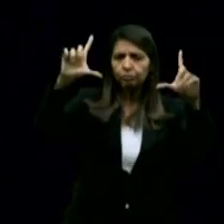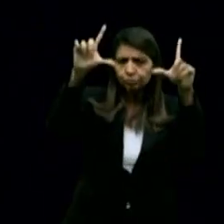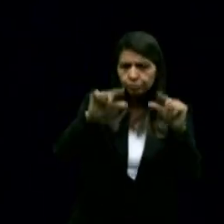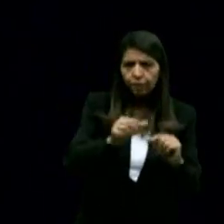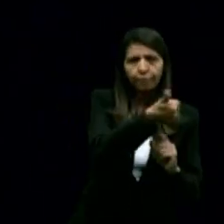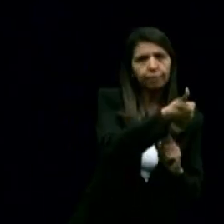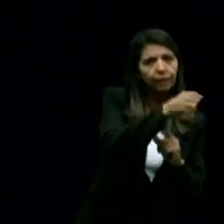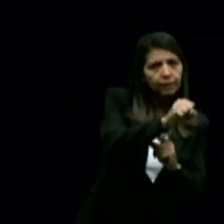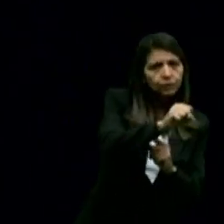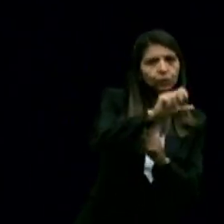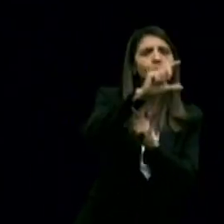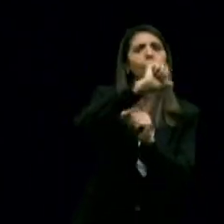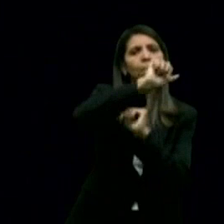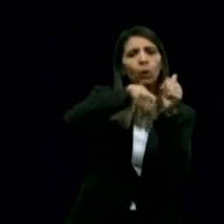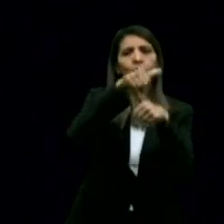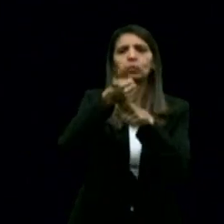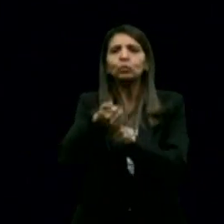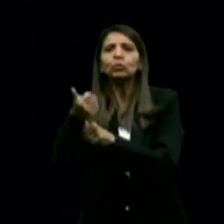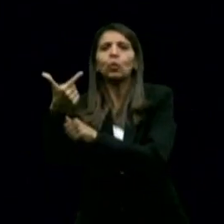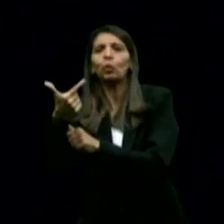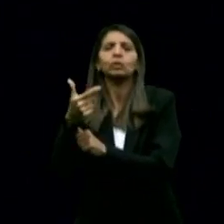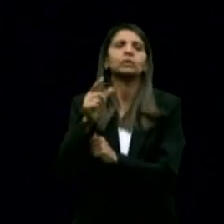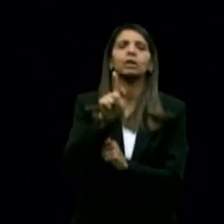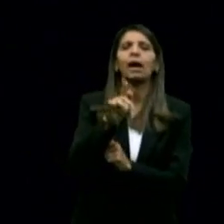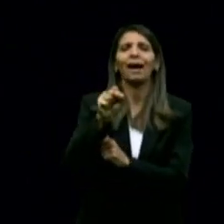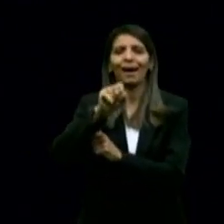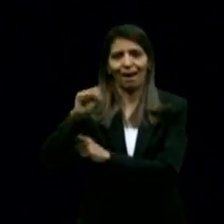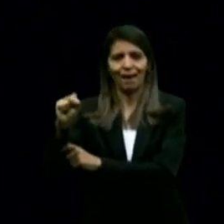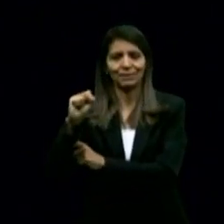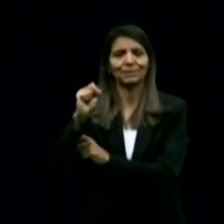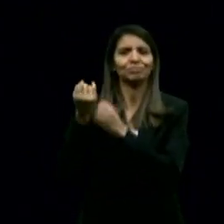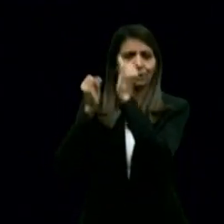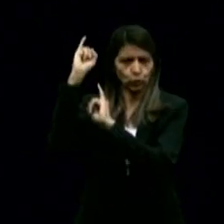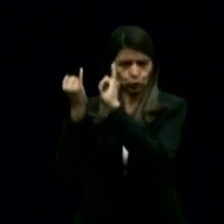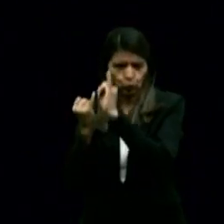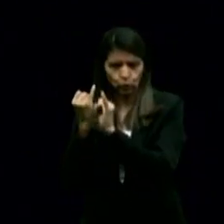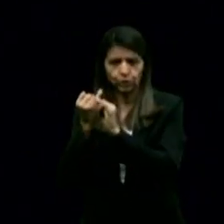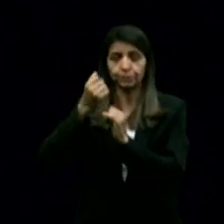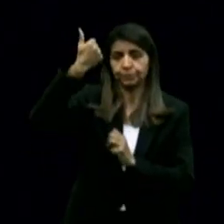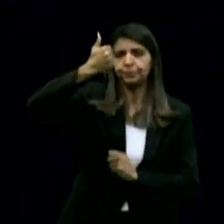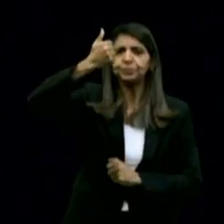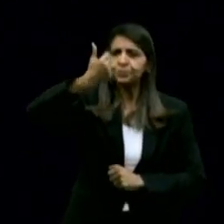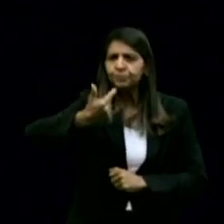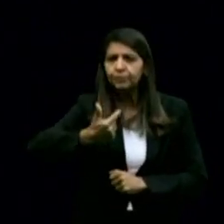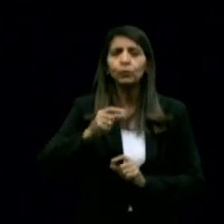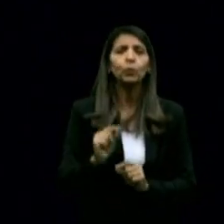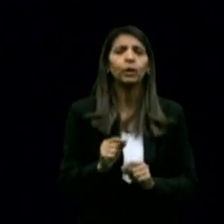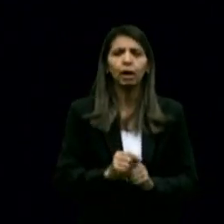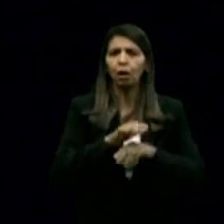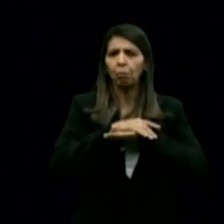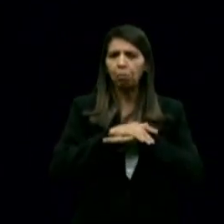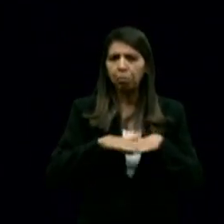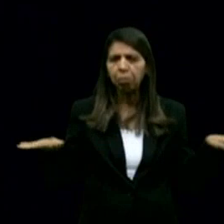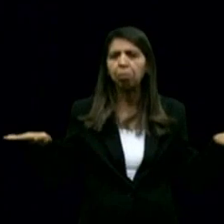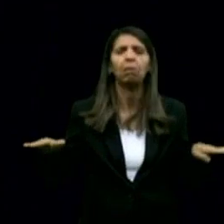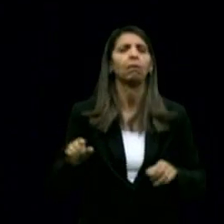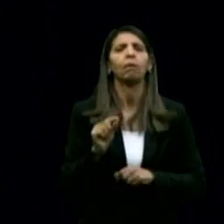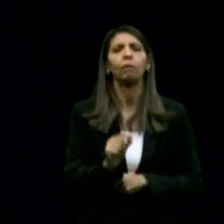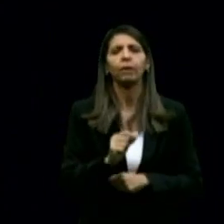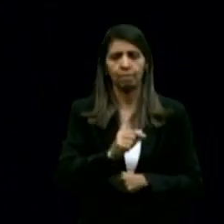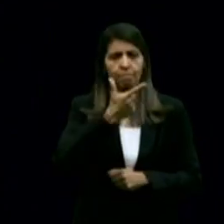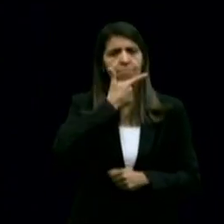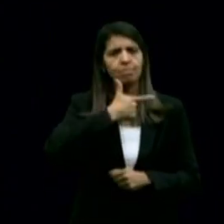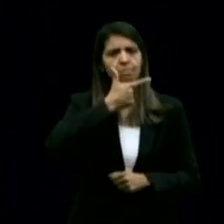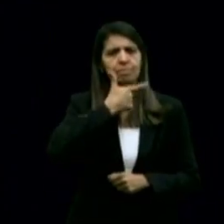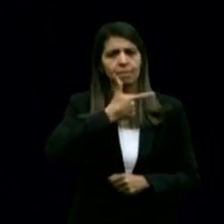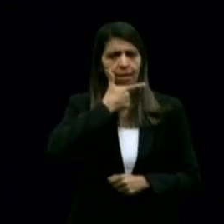para 12% para o uso do gás pela indústria. Isenção absoluta de toda a cadeia produtiva do queijo.